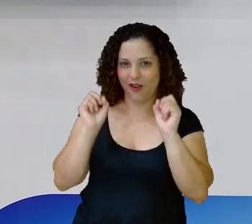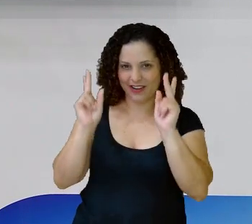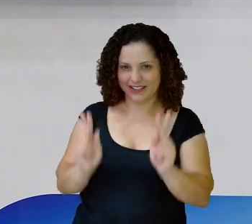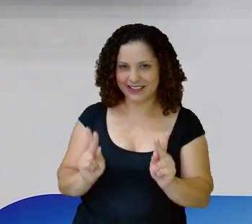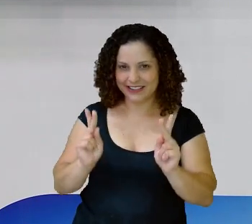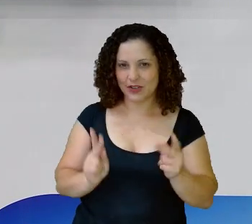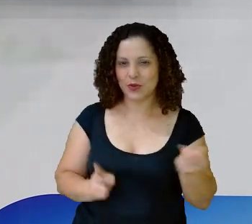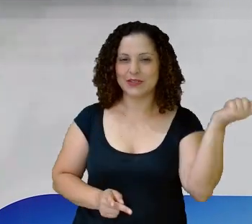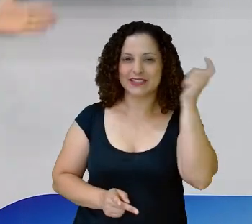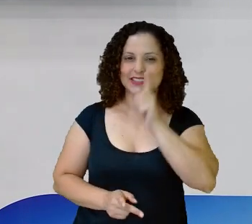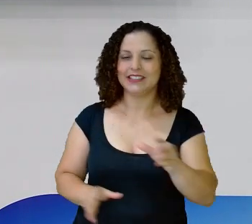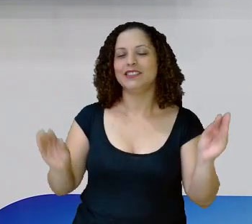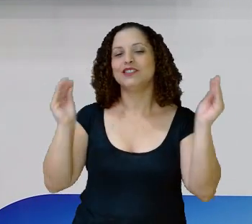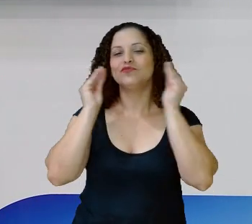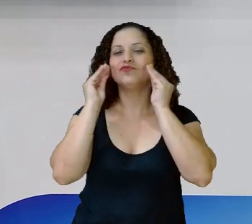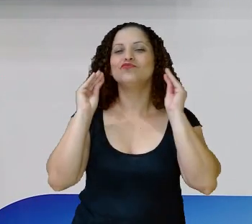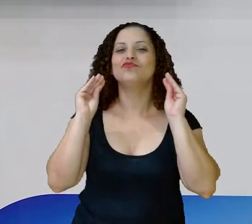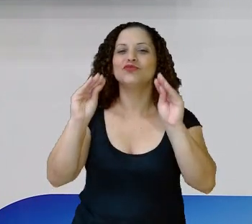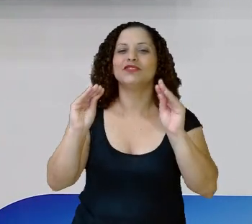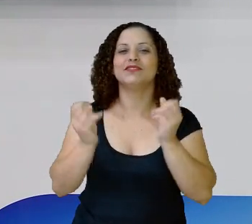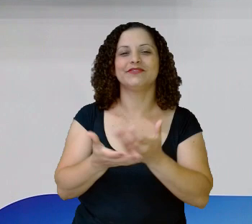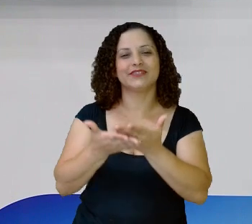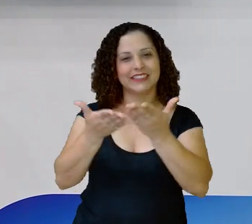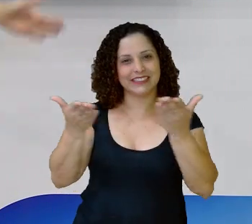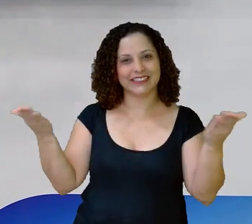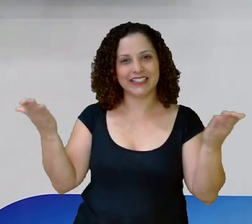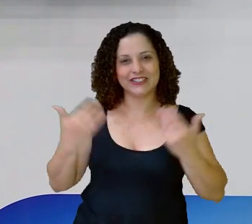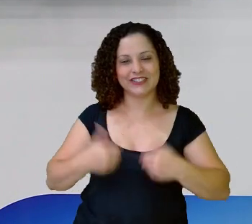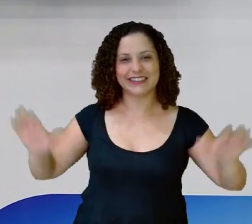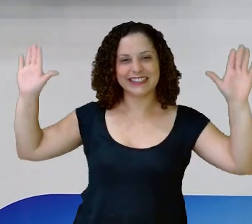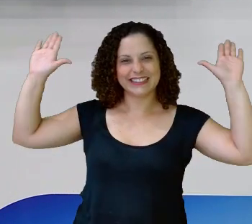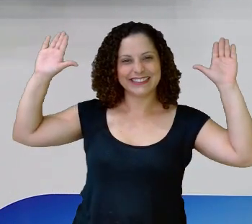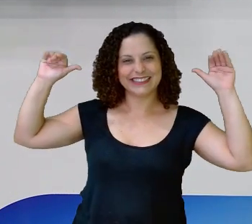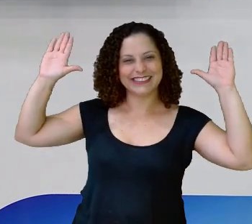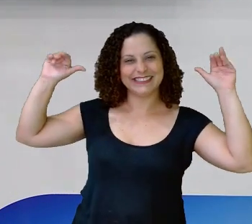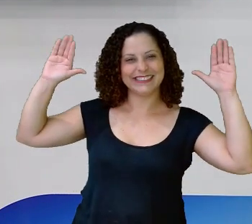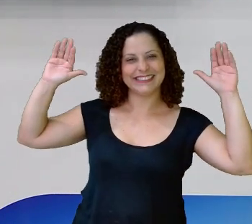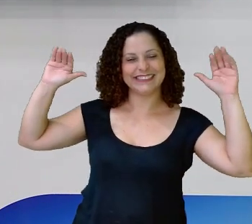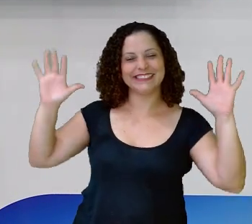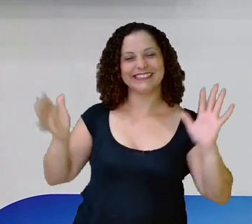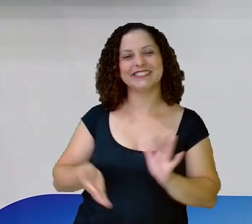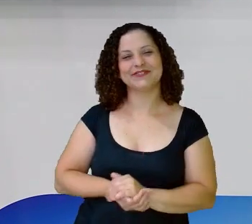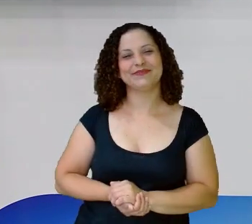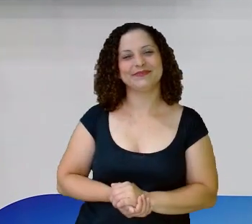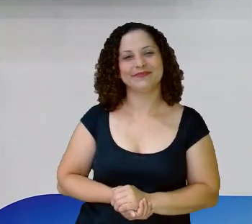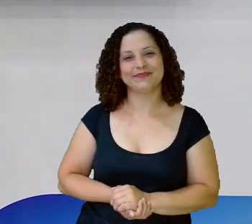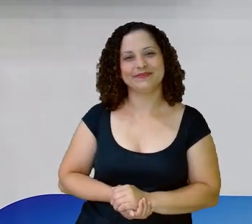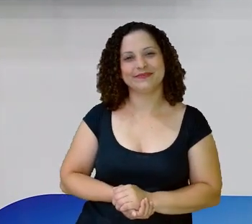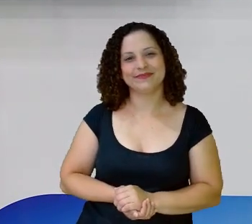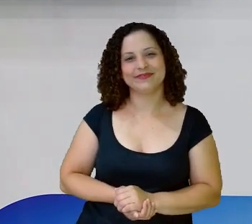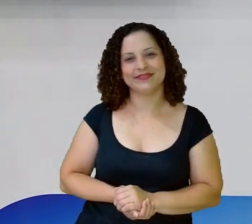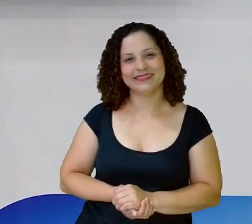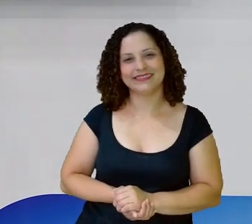Então ó Um cheiro grande No coração De vocês Até a próxima aula Tchau, tchau pessoal